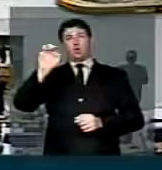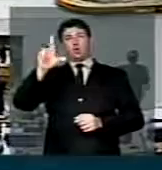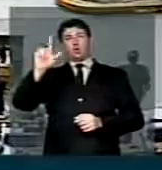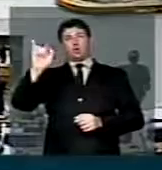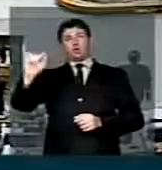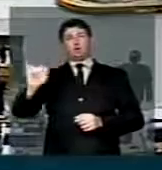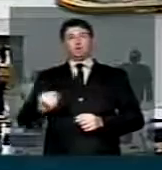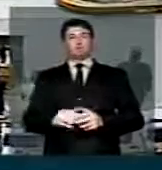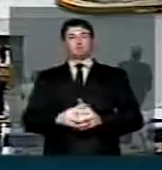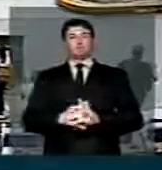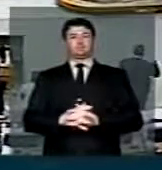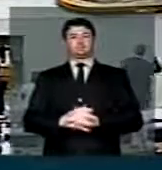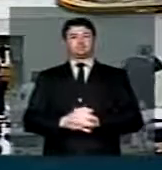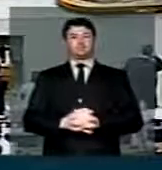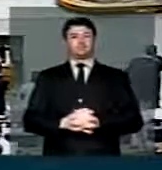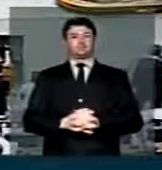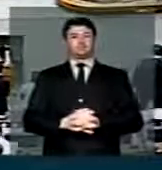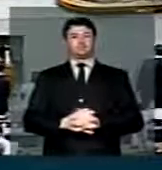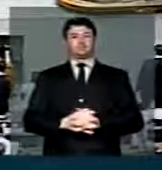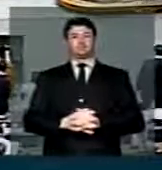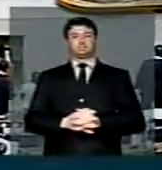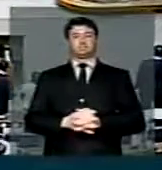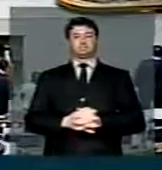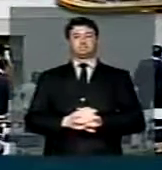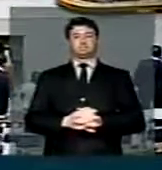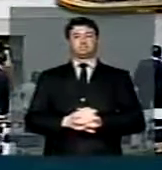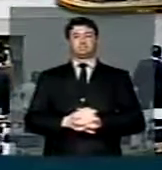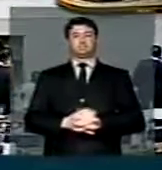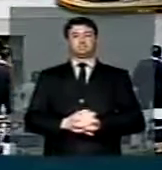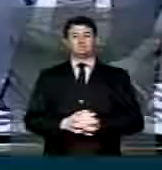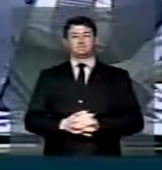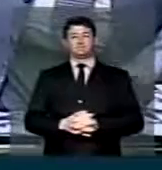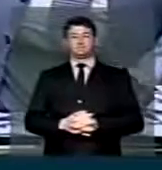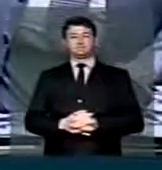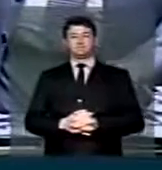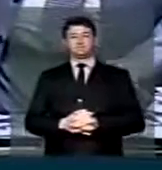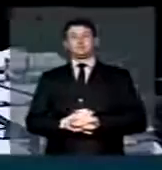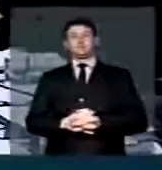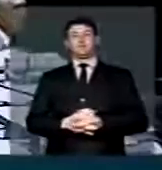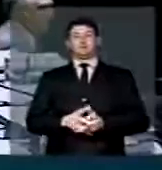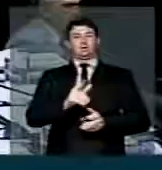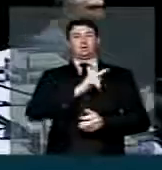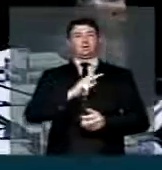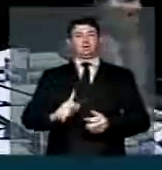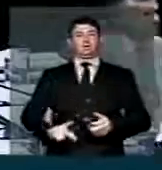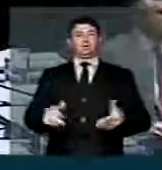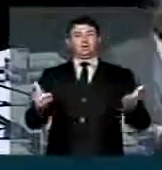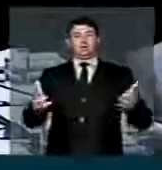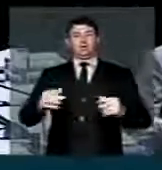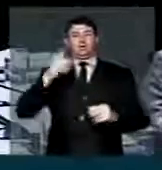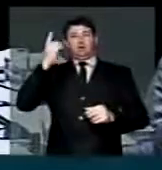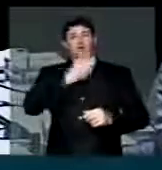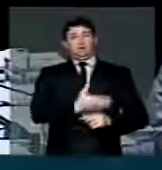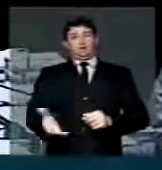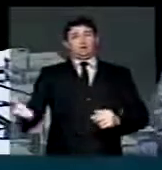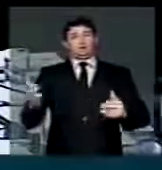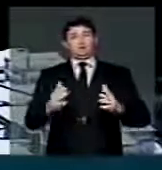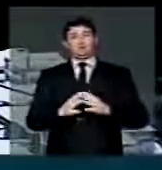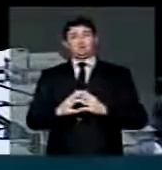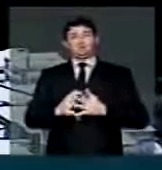Presidente, senhoras e senhores